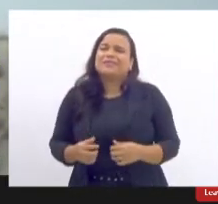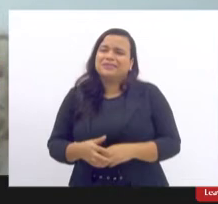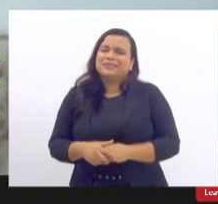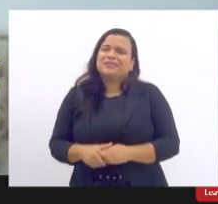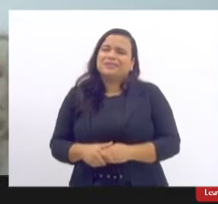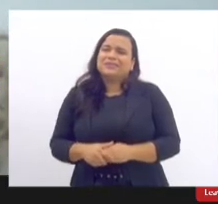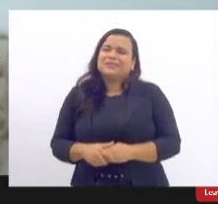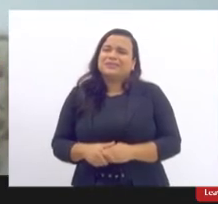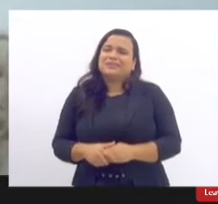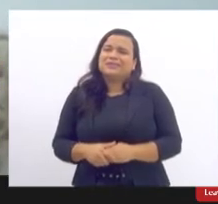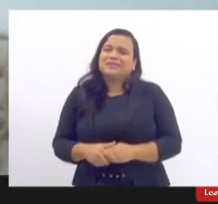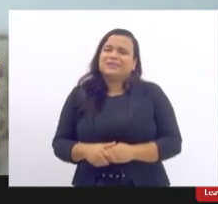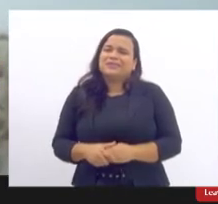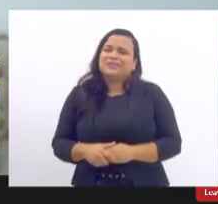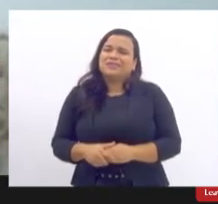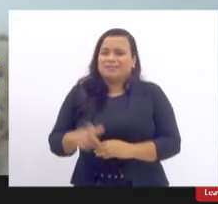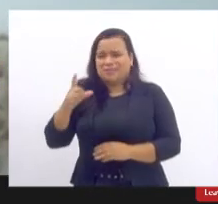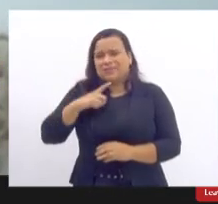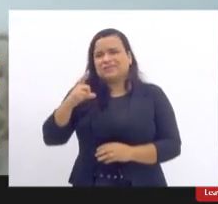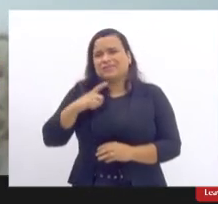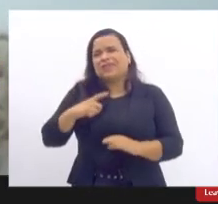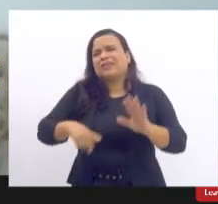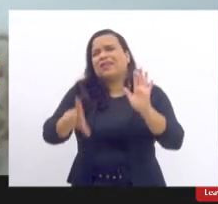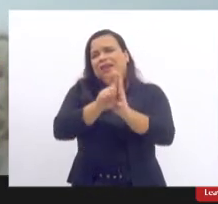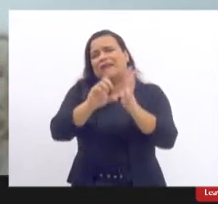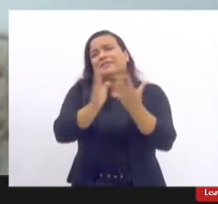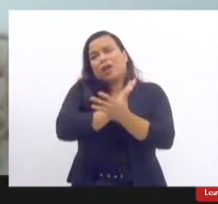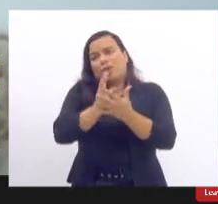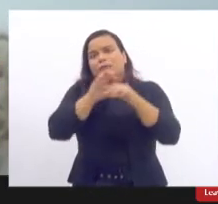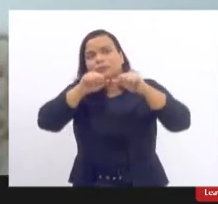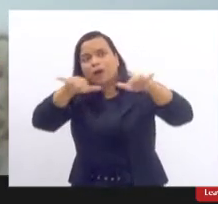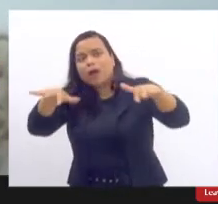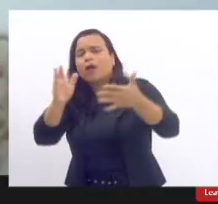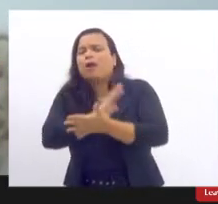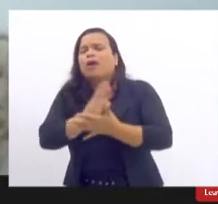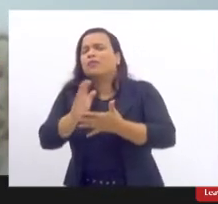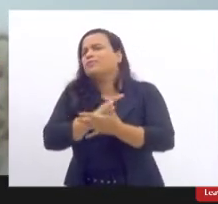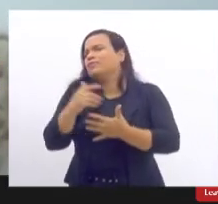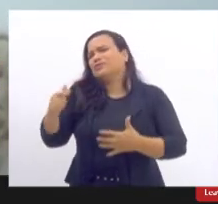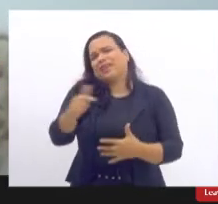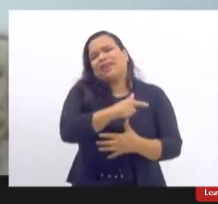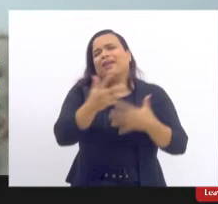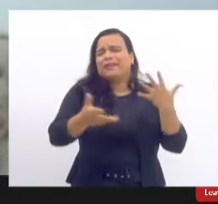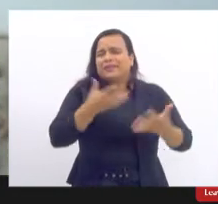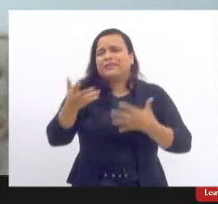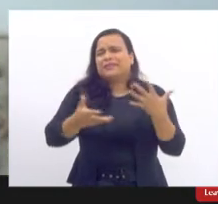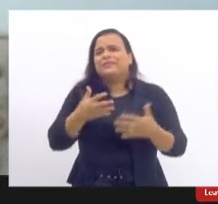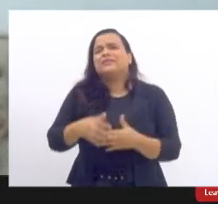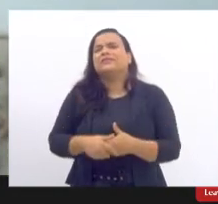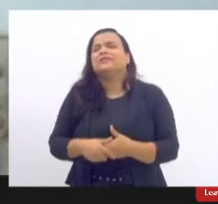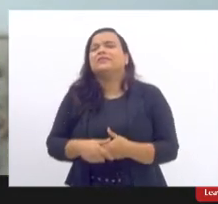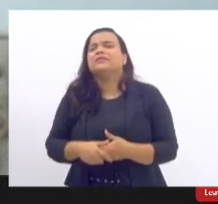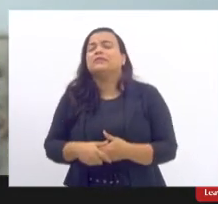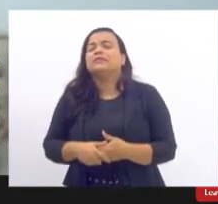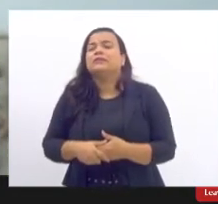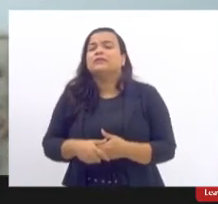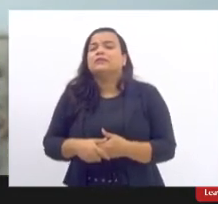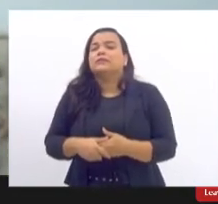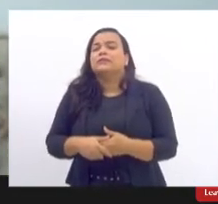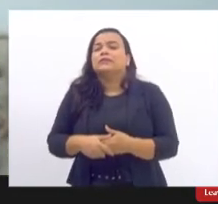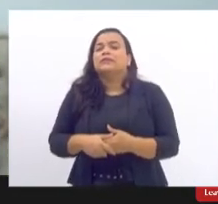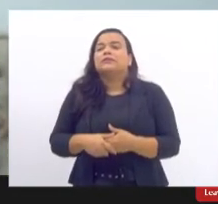enfim, para usar desse eufemismo, algumas leis pegam, outras não pegam, enfim, temos essa característica